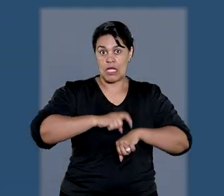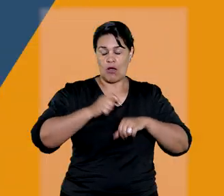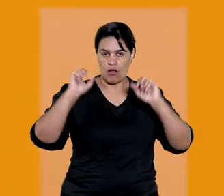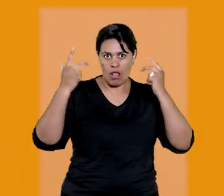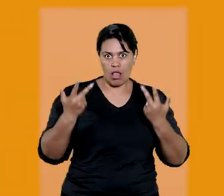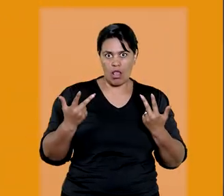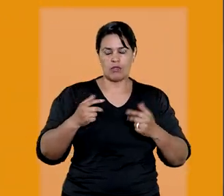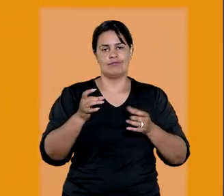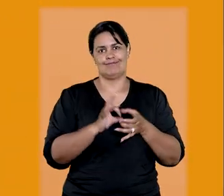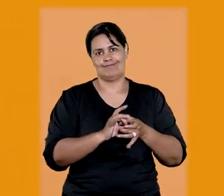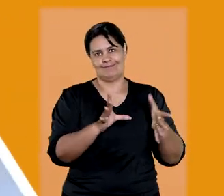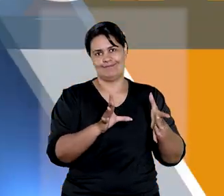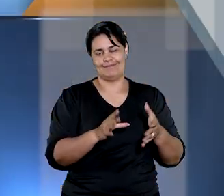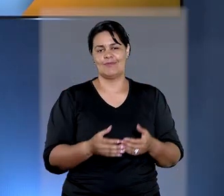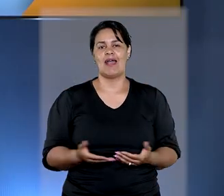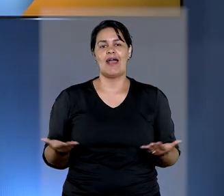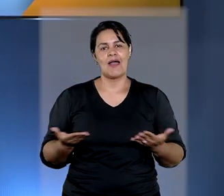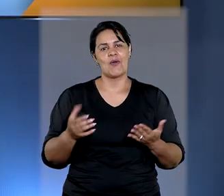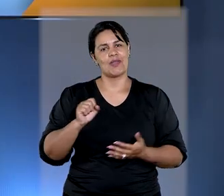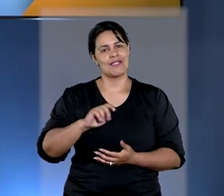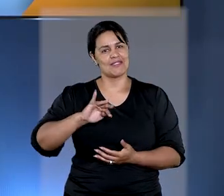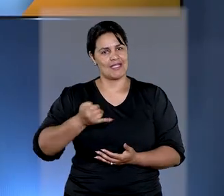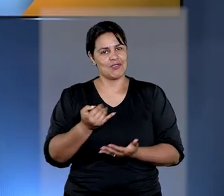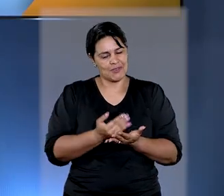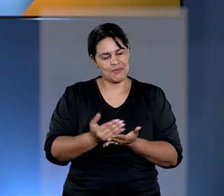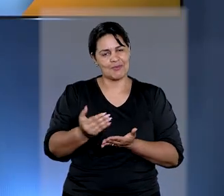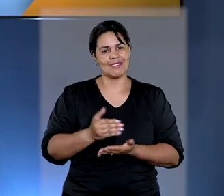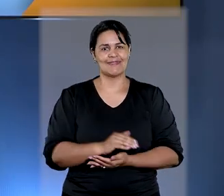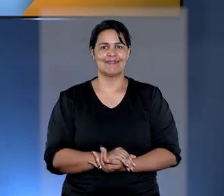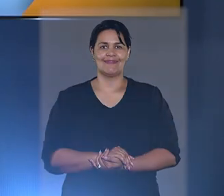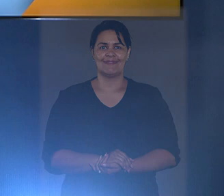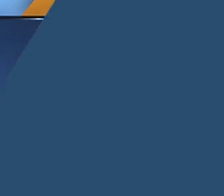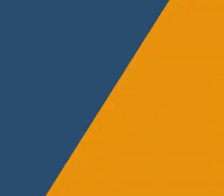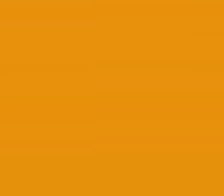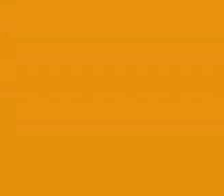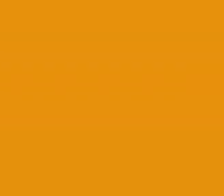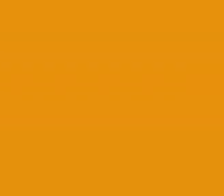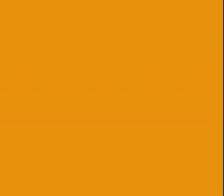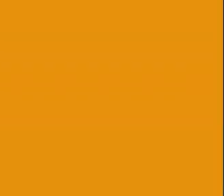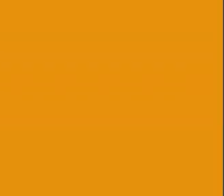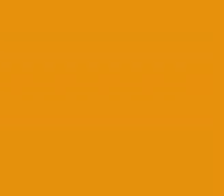Rio é absolvido. O STJ Notícias começa agora.